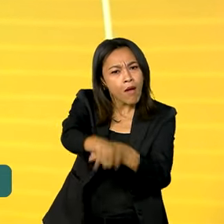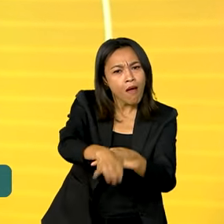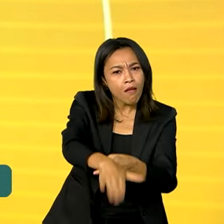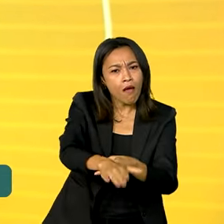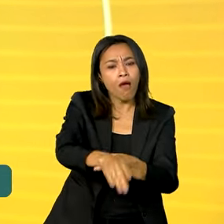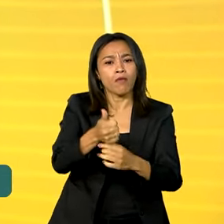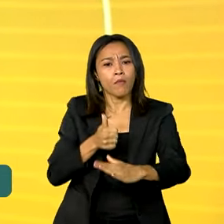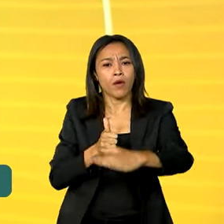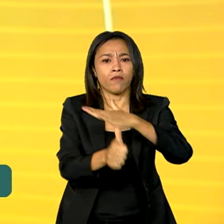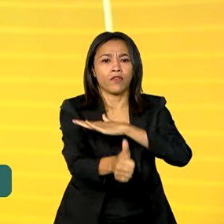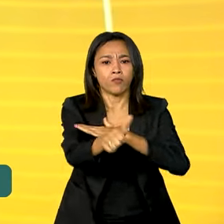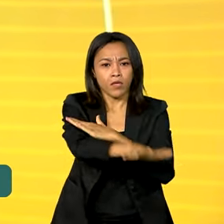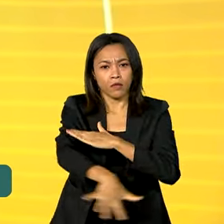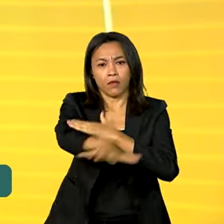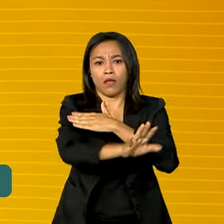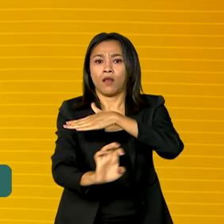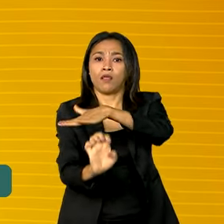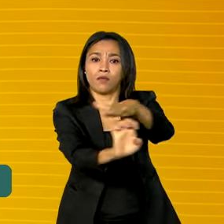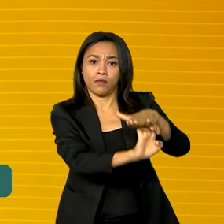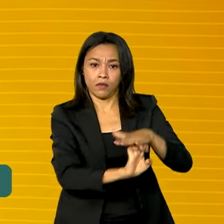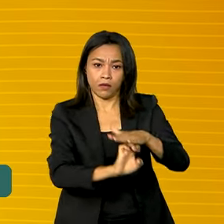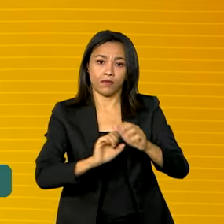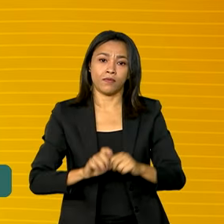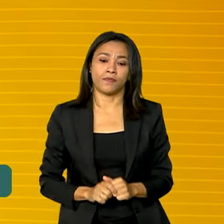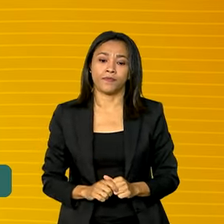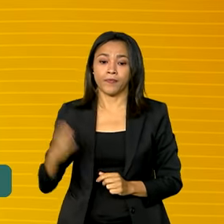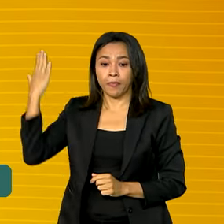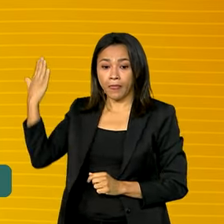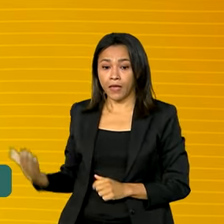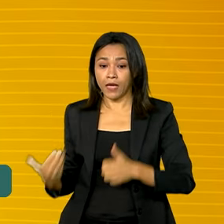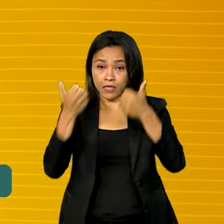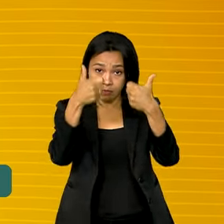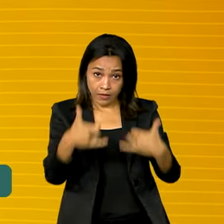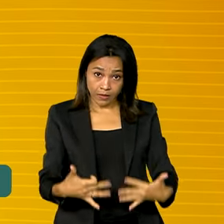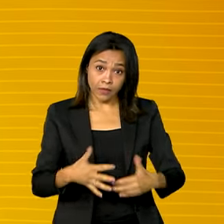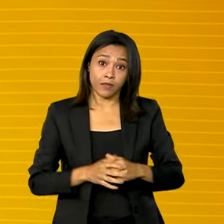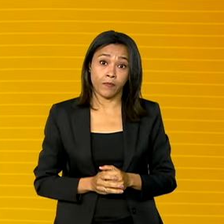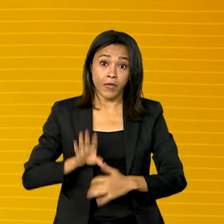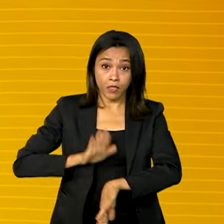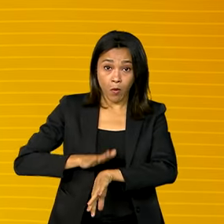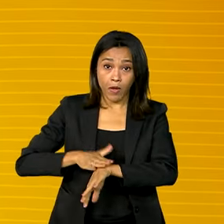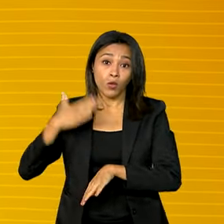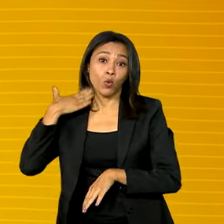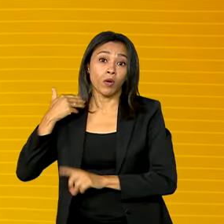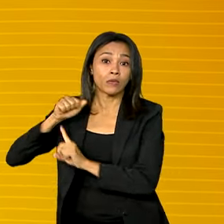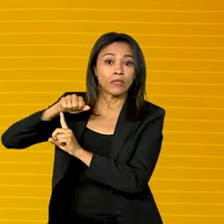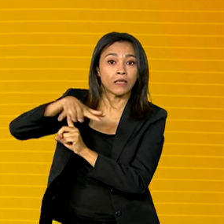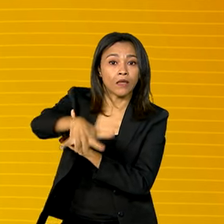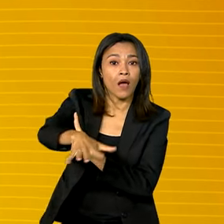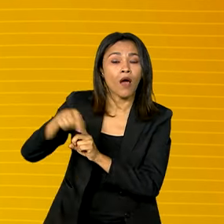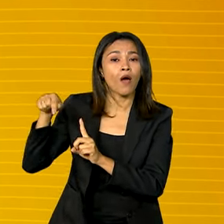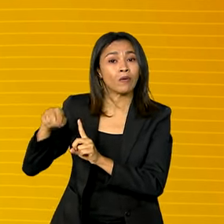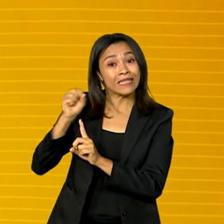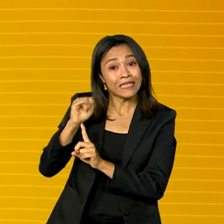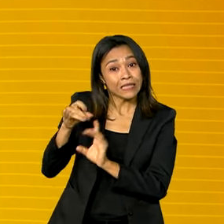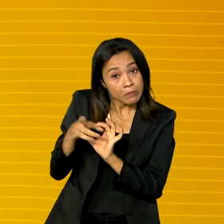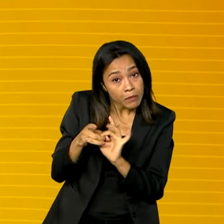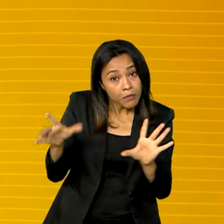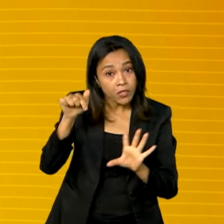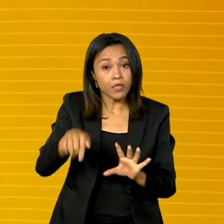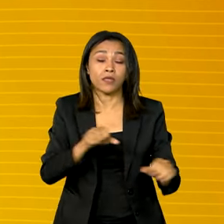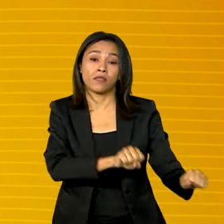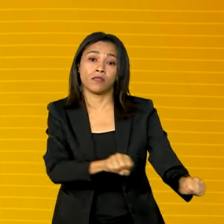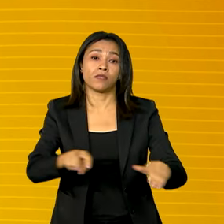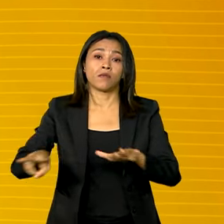investimento empresarial. Está nesse momento no Banco Central, se liberar essa semana,